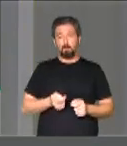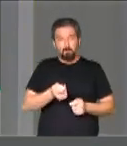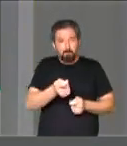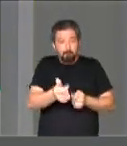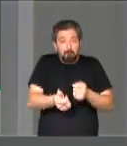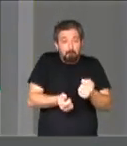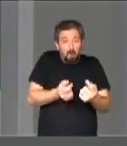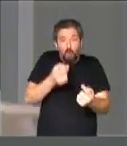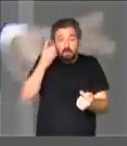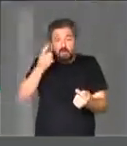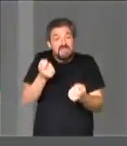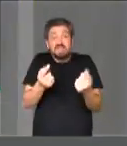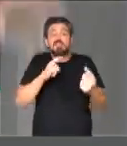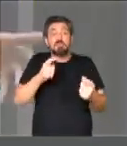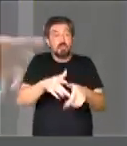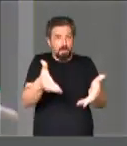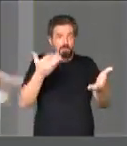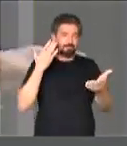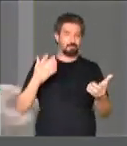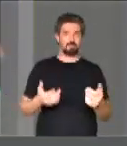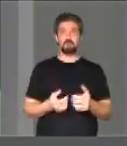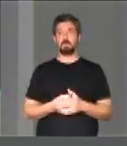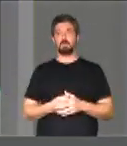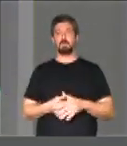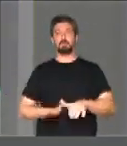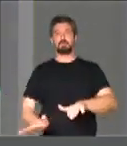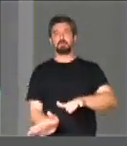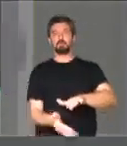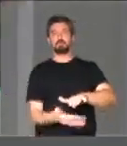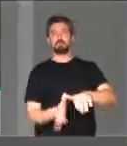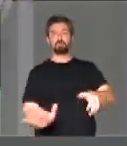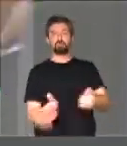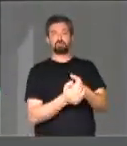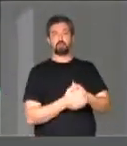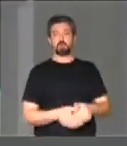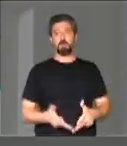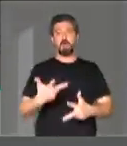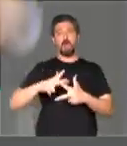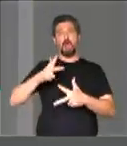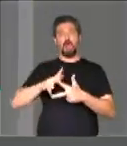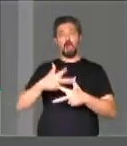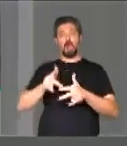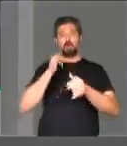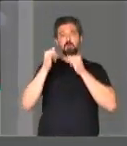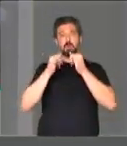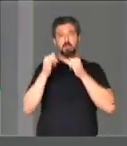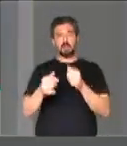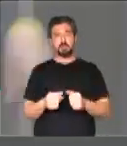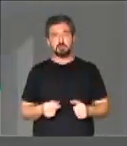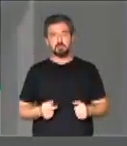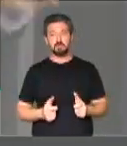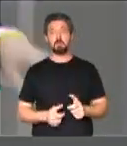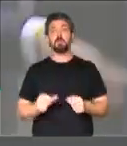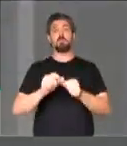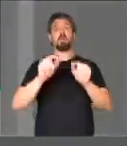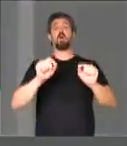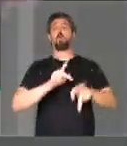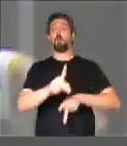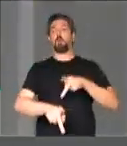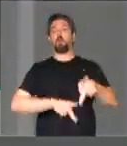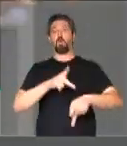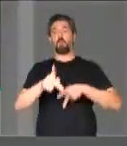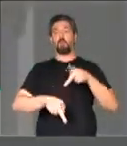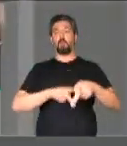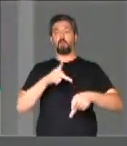deputados, ou quase nenhum, eles jogam pra debaixo do tapete, maquiando a informação e fazendo o povo